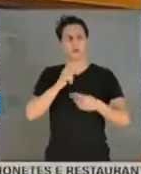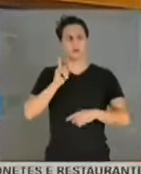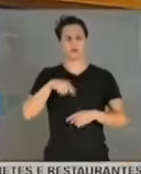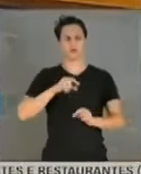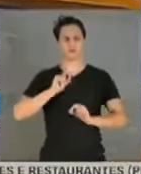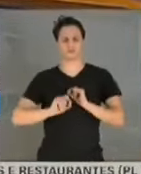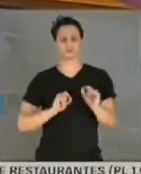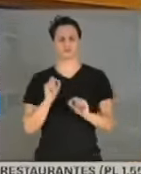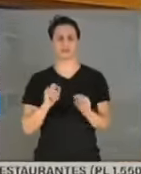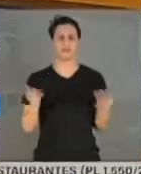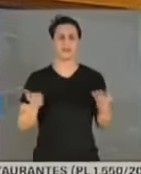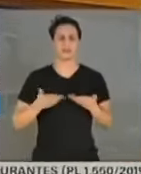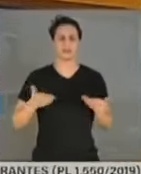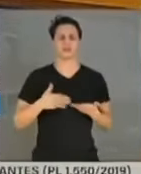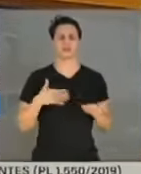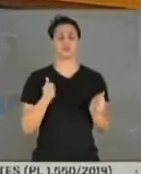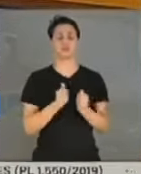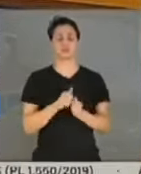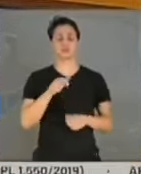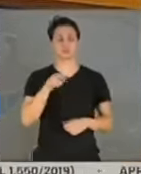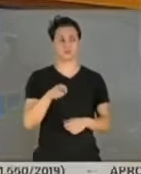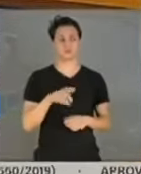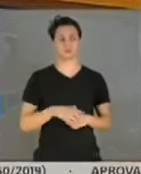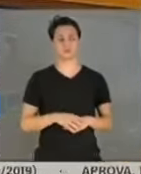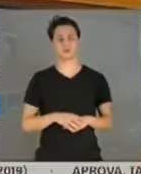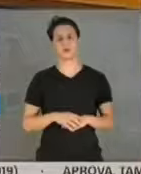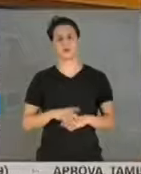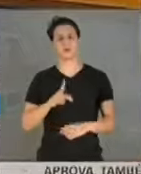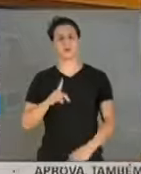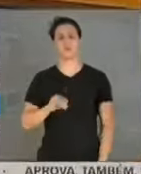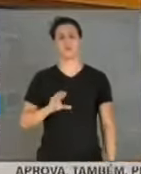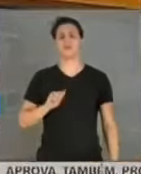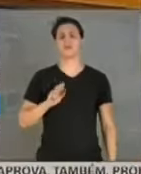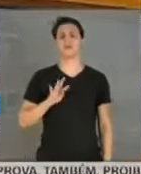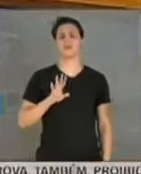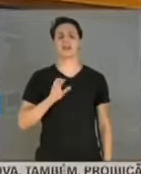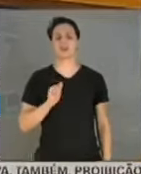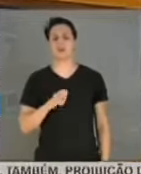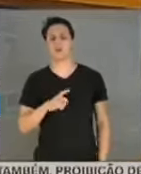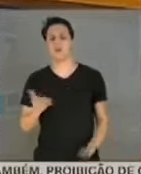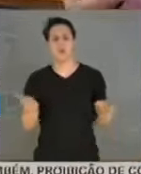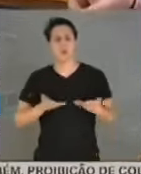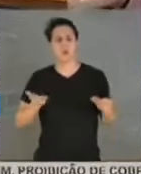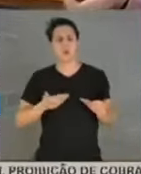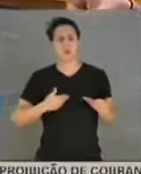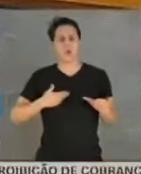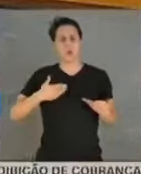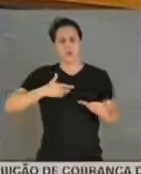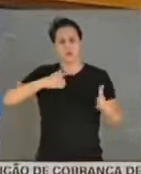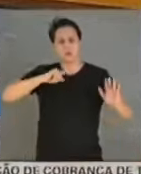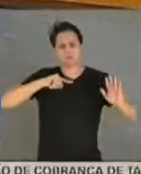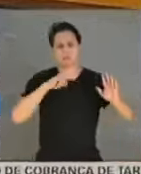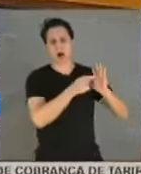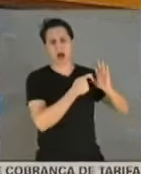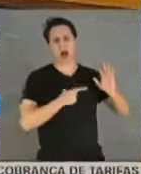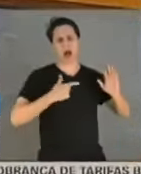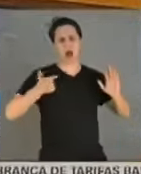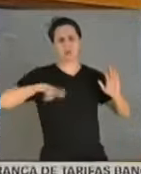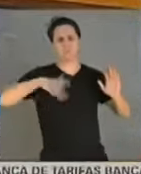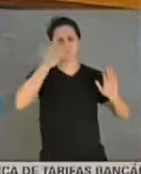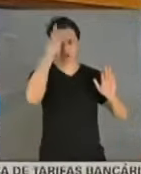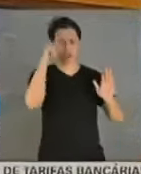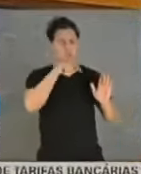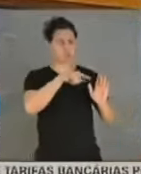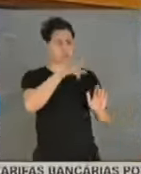Ministério da Saúde com vossa senhoria. O picareta que esteve aí tratou e denunciou outro picareta que vossa senhoria